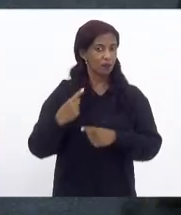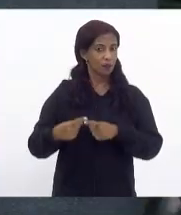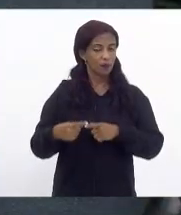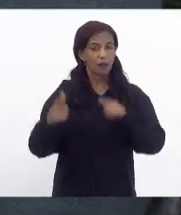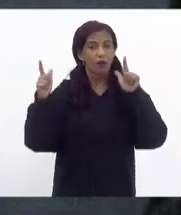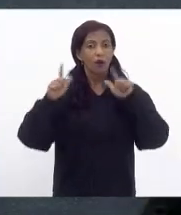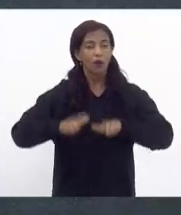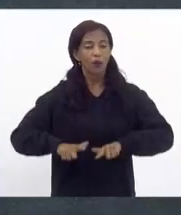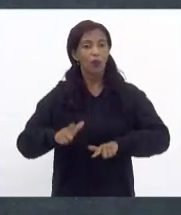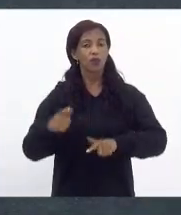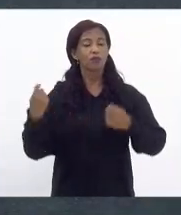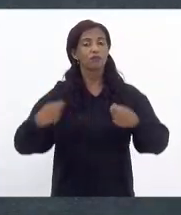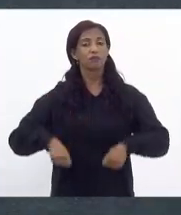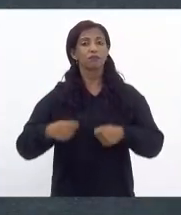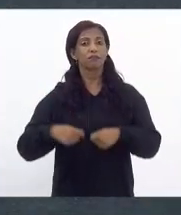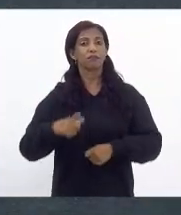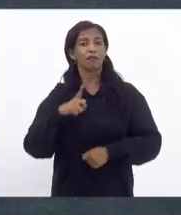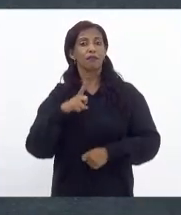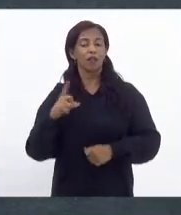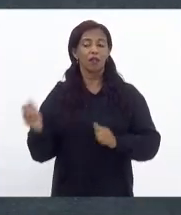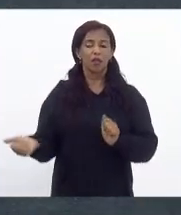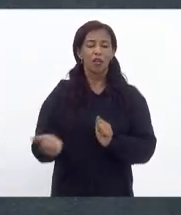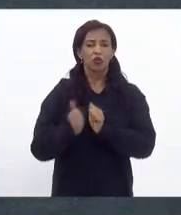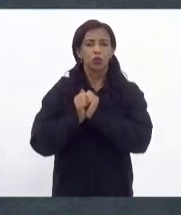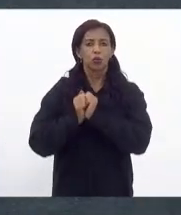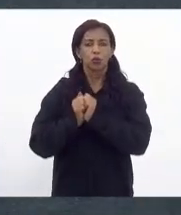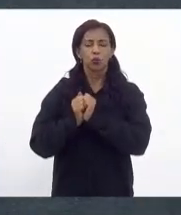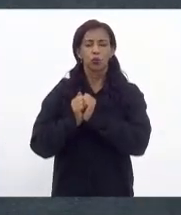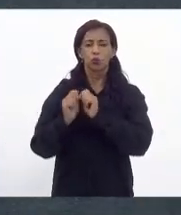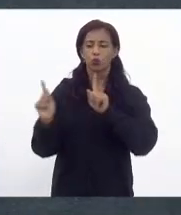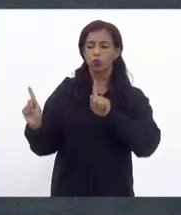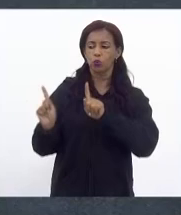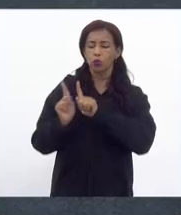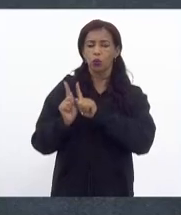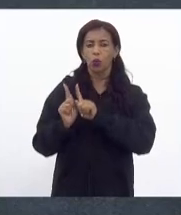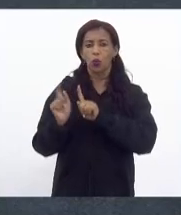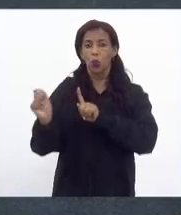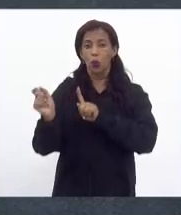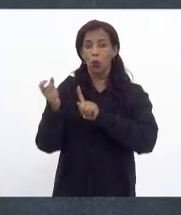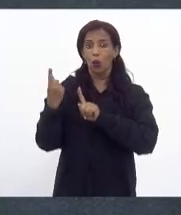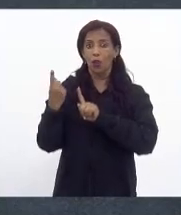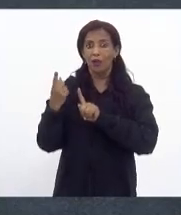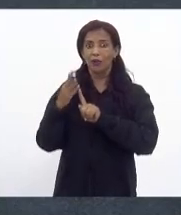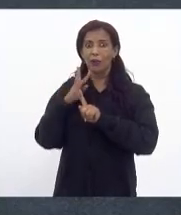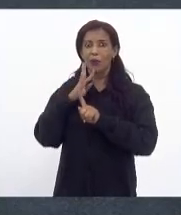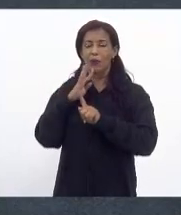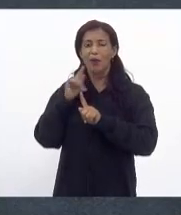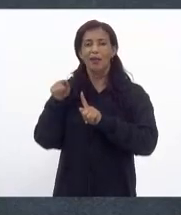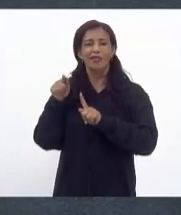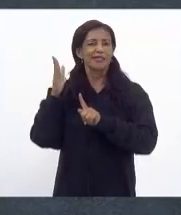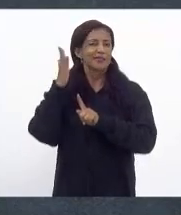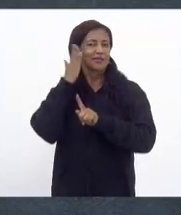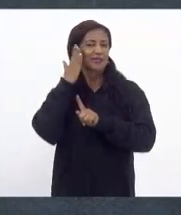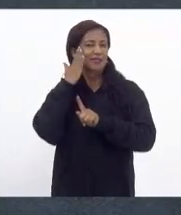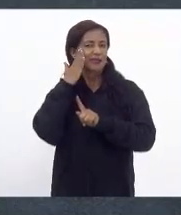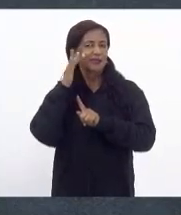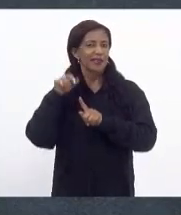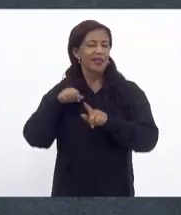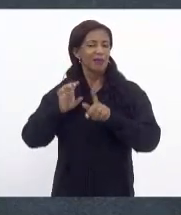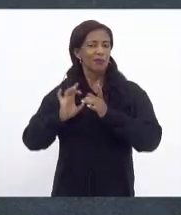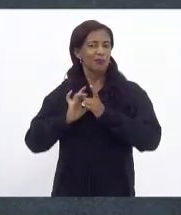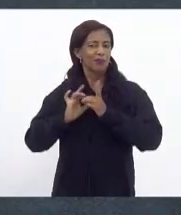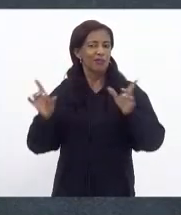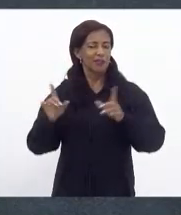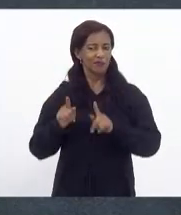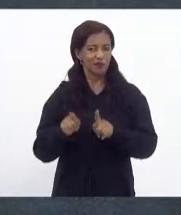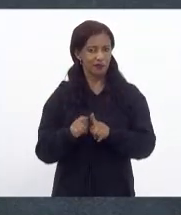onde necessariamente ela está com seu companheiro e é onde que o ex-companheiro conhece muito bem e tem trânsito livre ali